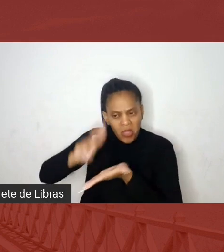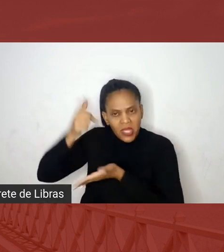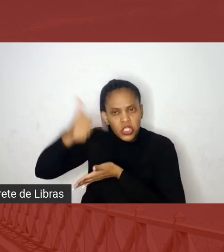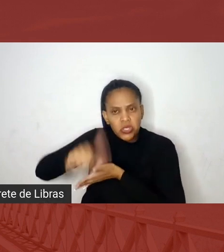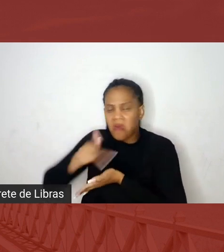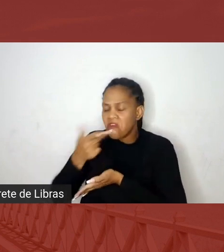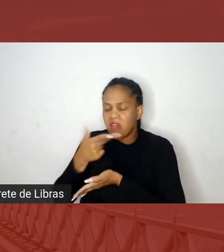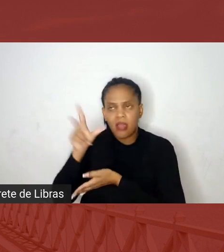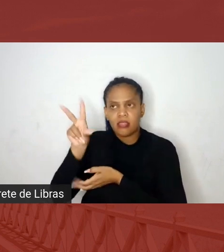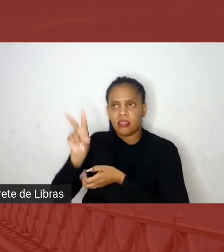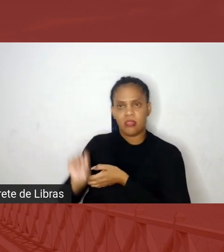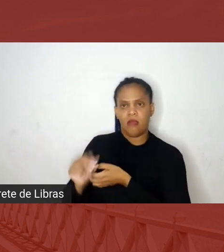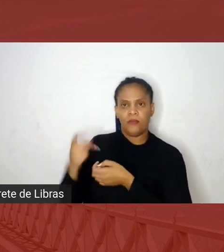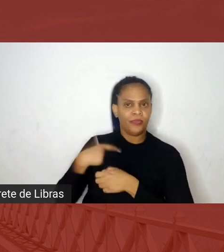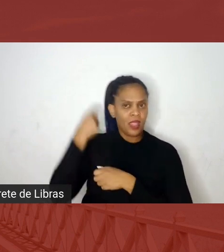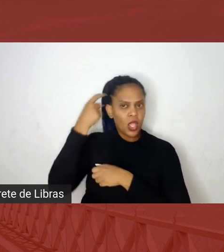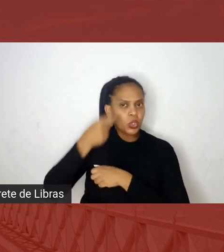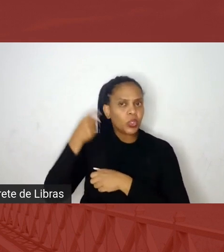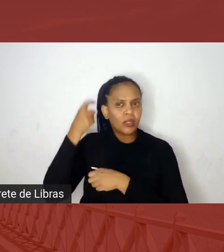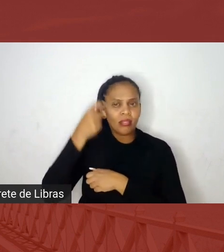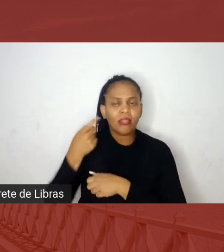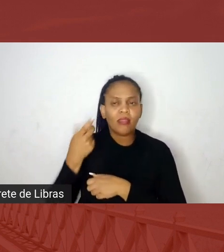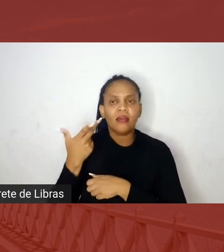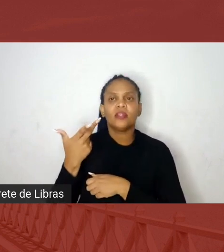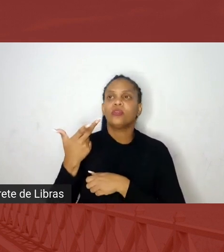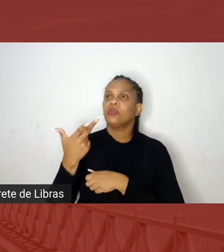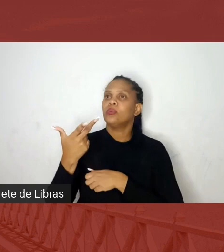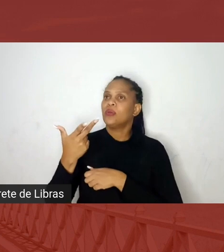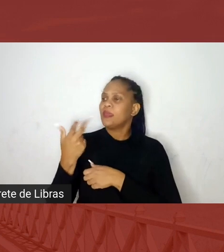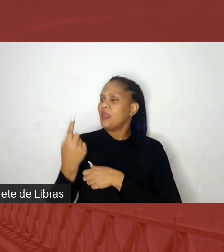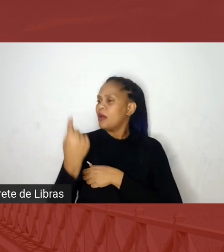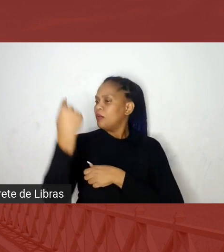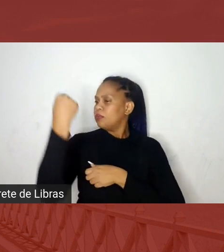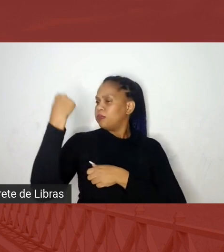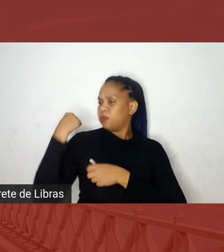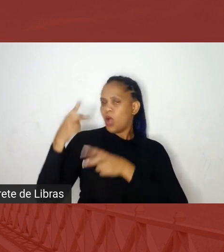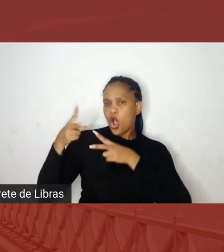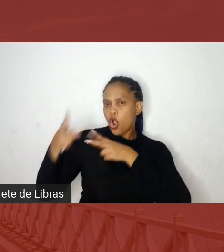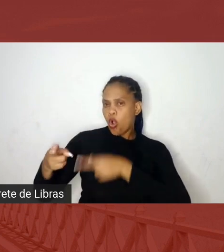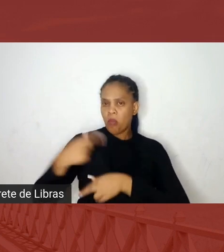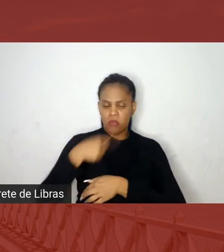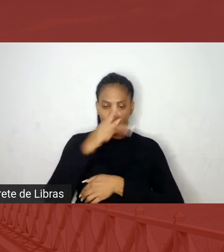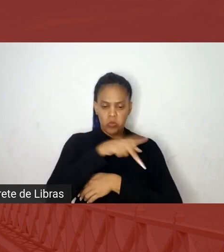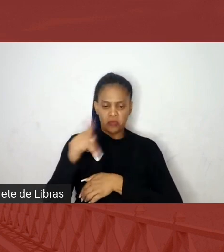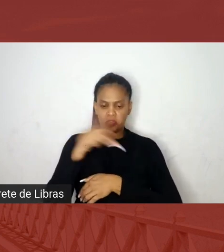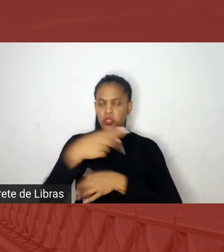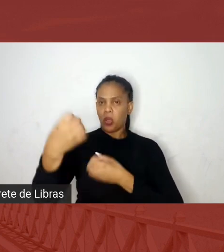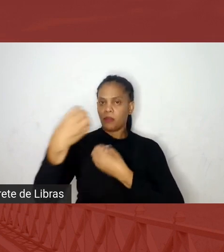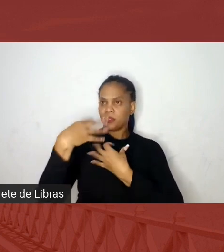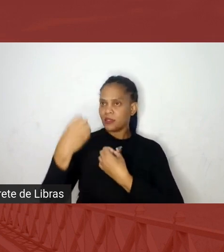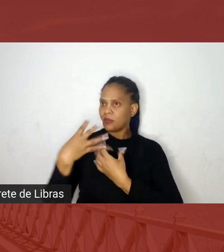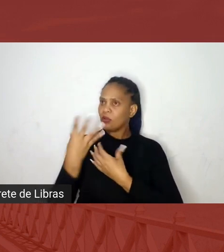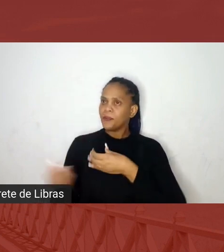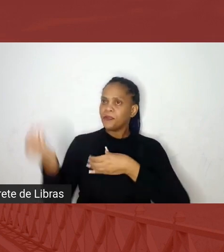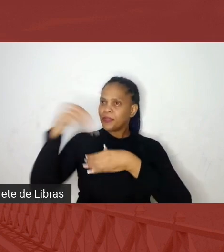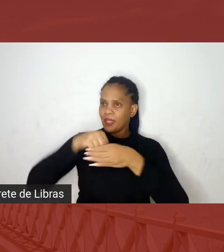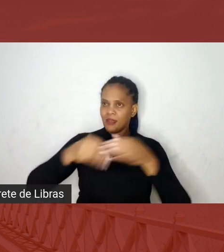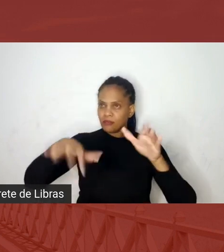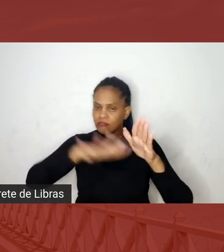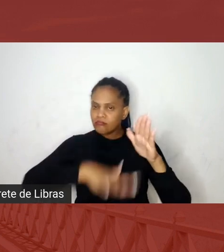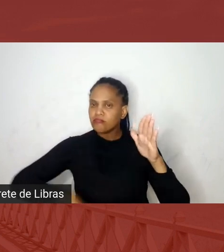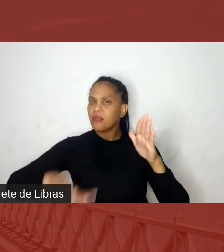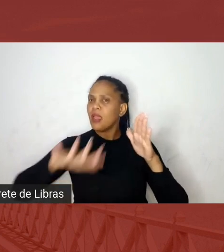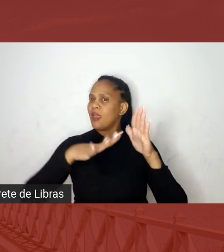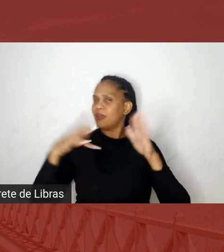eu tô tentando andar pra trás, como meu mestre me ensinou, pessoas me ensinou, dentro do terreiro, pessoas, eu tô tentando conhecer a minha origem,